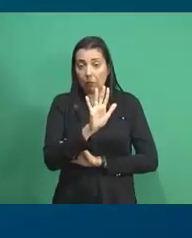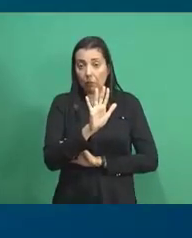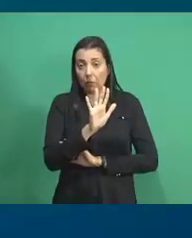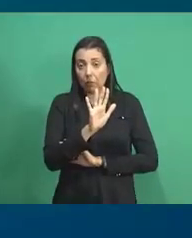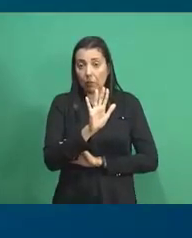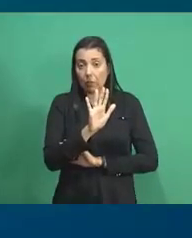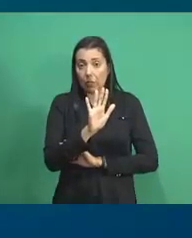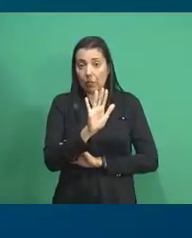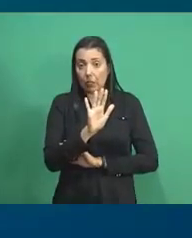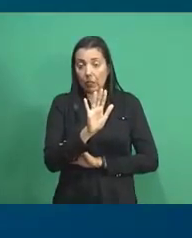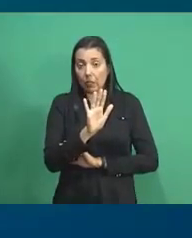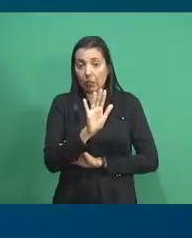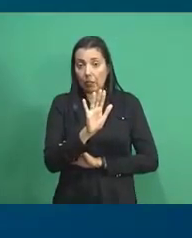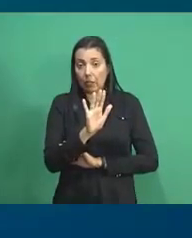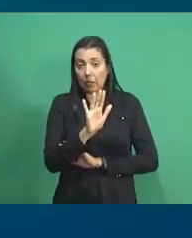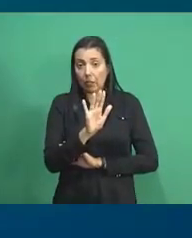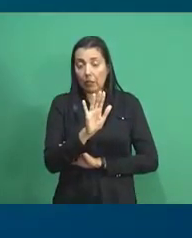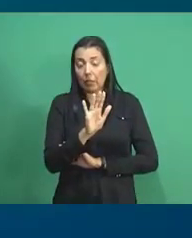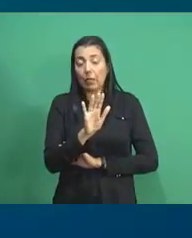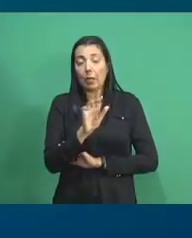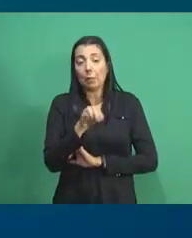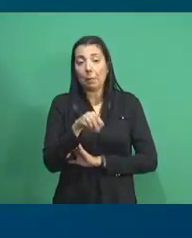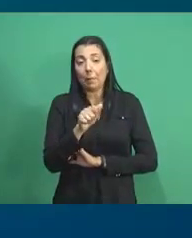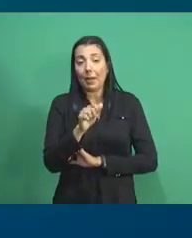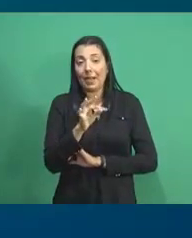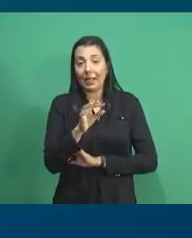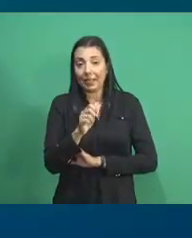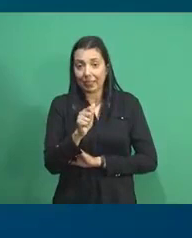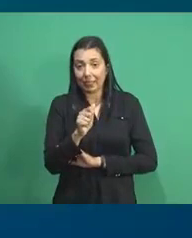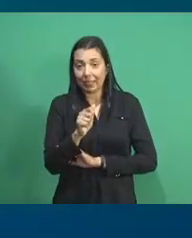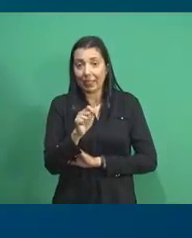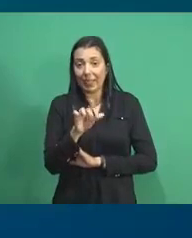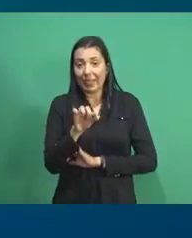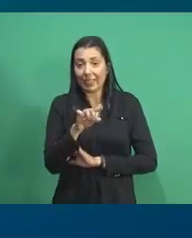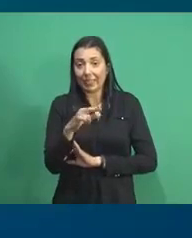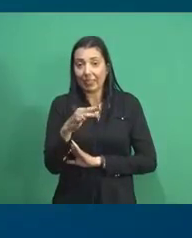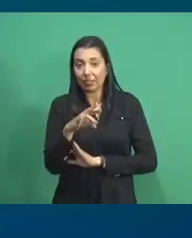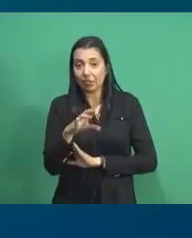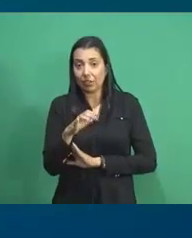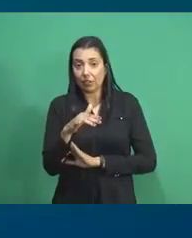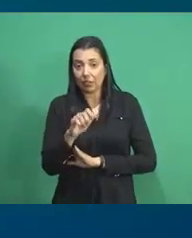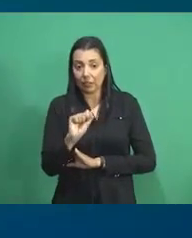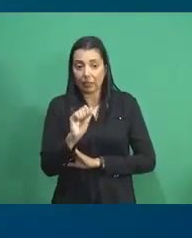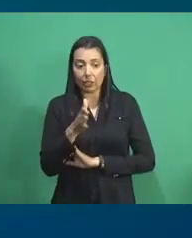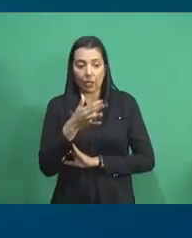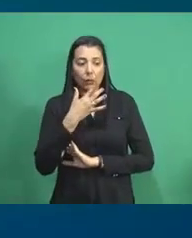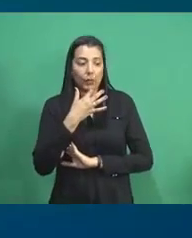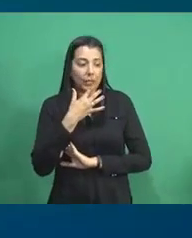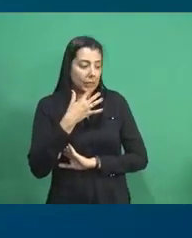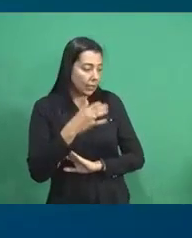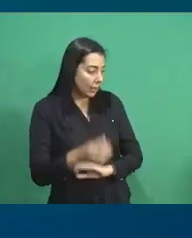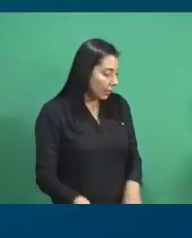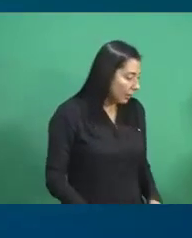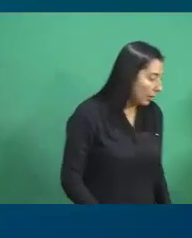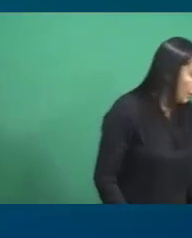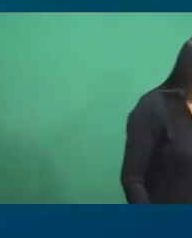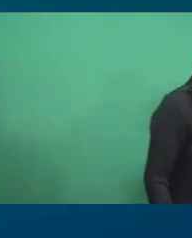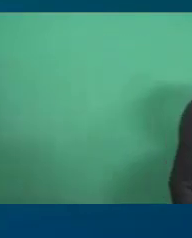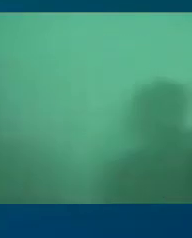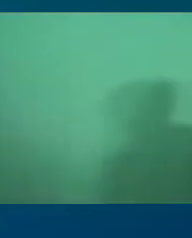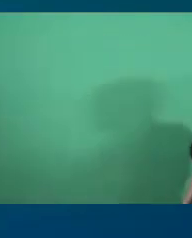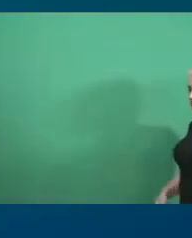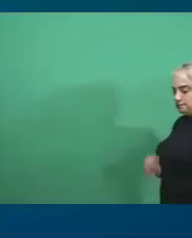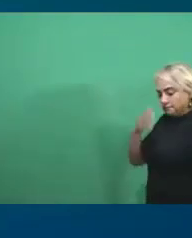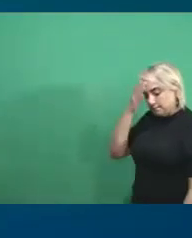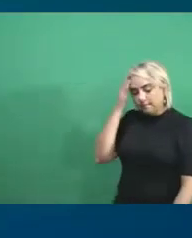O IMA, Instituto Nacional de Mata Atlântica. De Mata Atlântica. Então, quando for conhecer ali, já está todo mundo junto, já pode conhecer